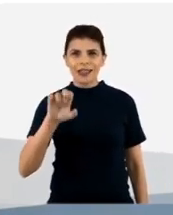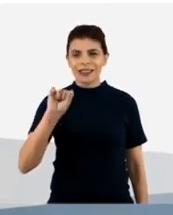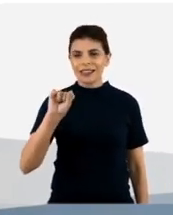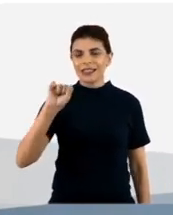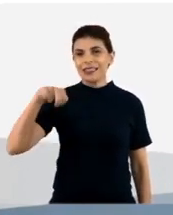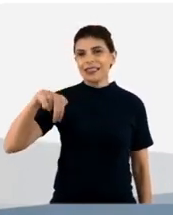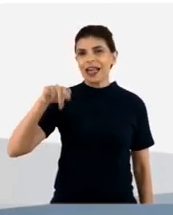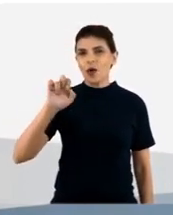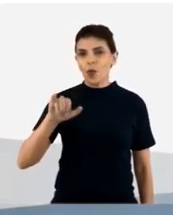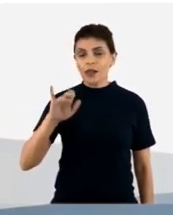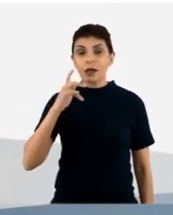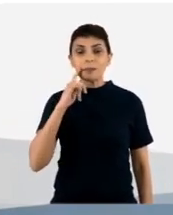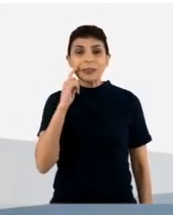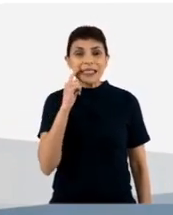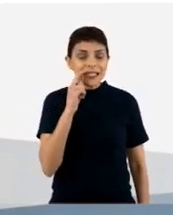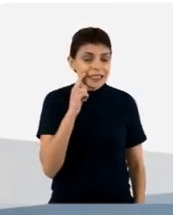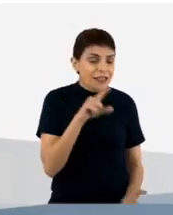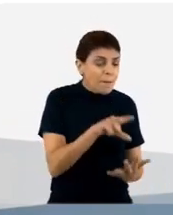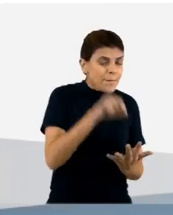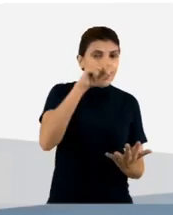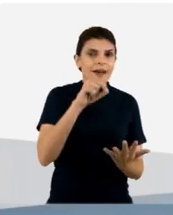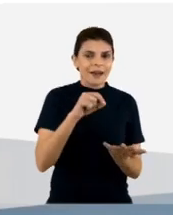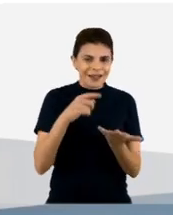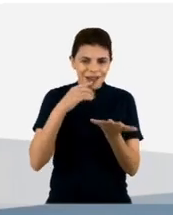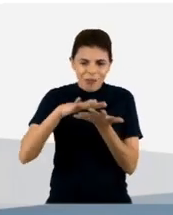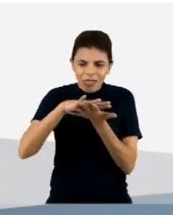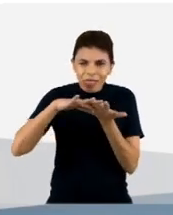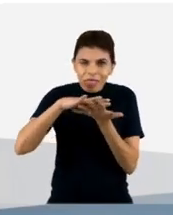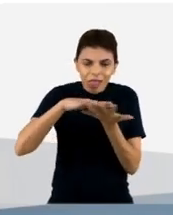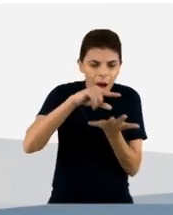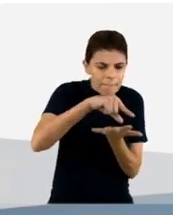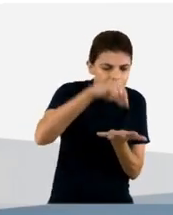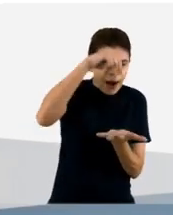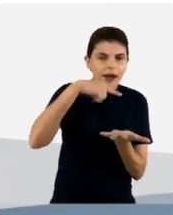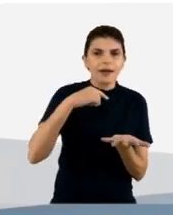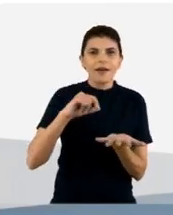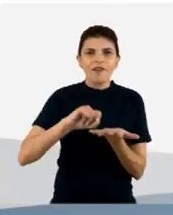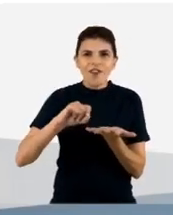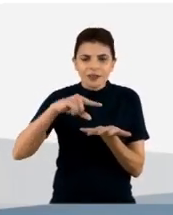pescar diversos fagos né? que nós vamos